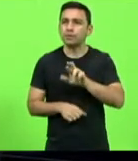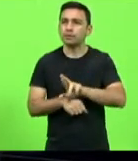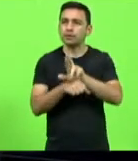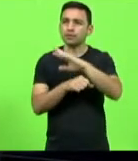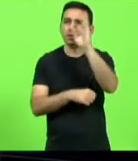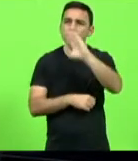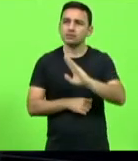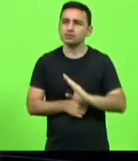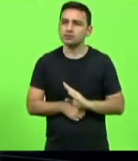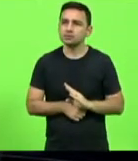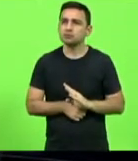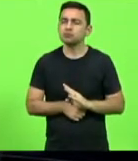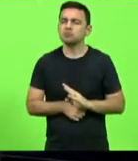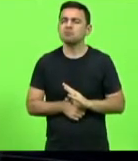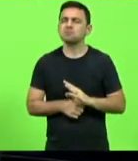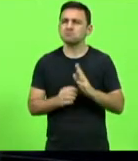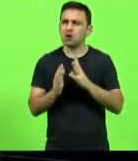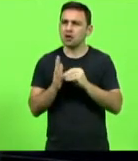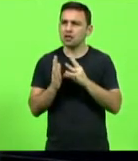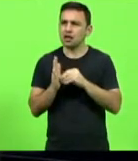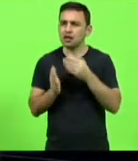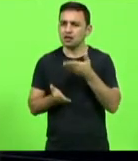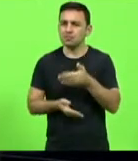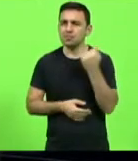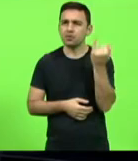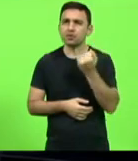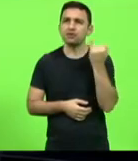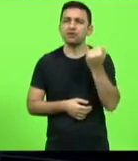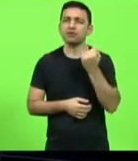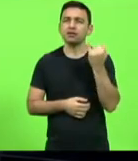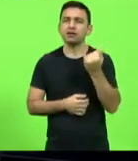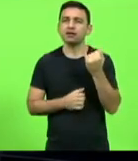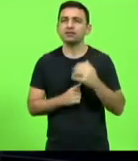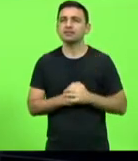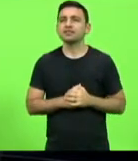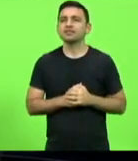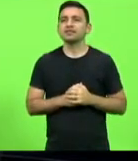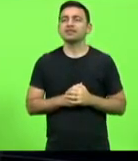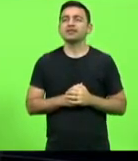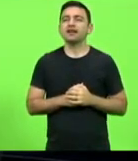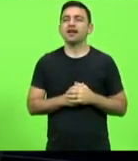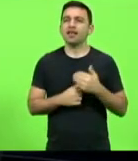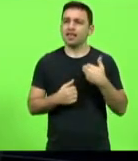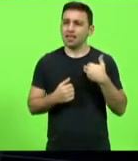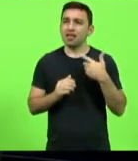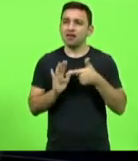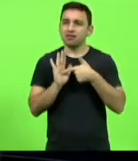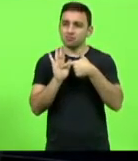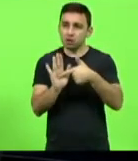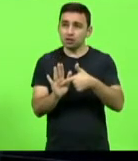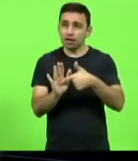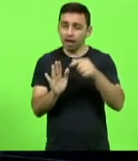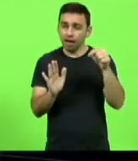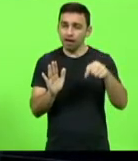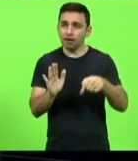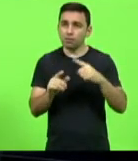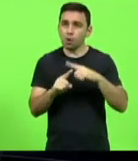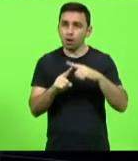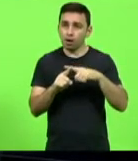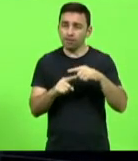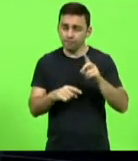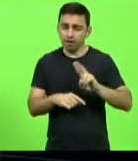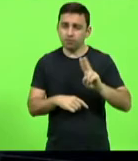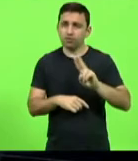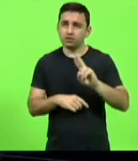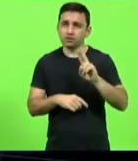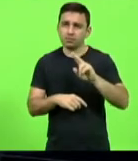numa modalidade tão importante e eu fiz questão de trazer isso aqui porque eu acho que a gente tem que valorizar essas